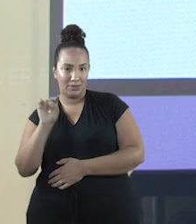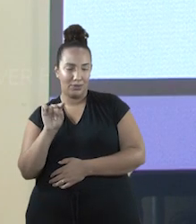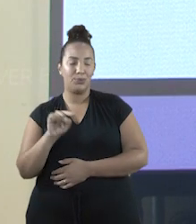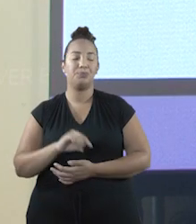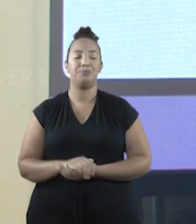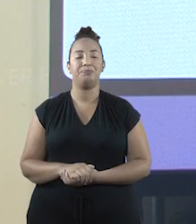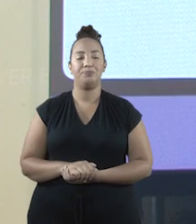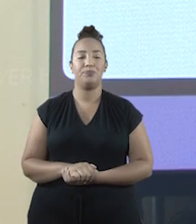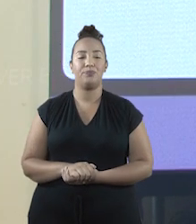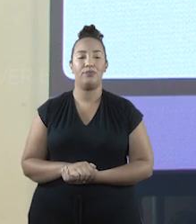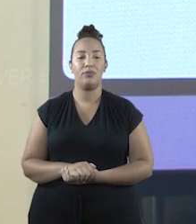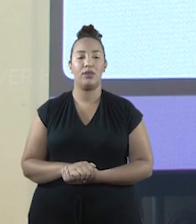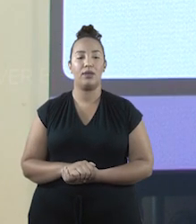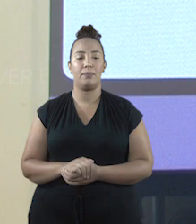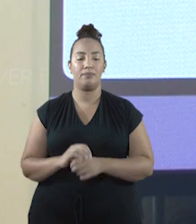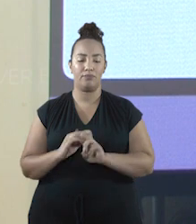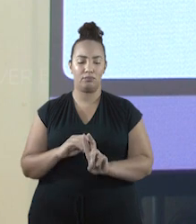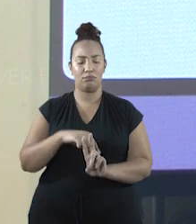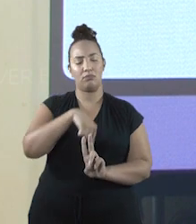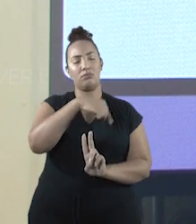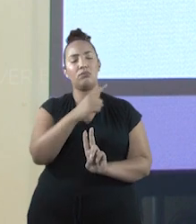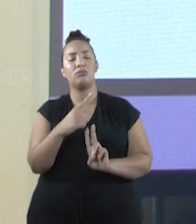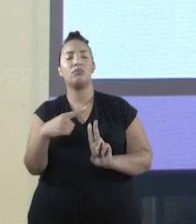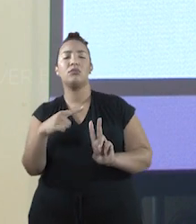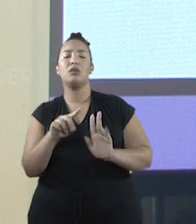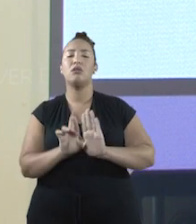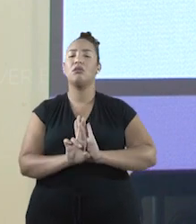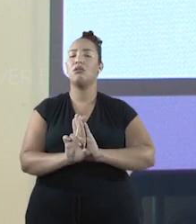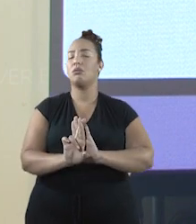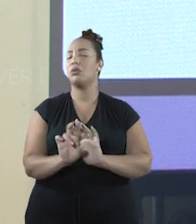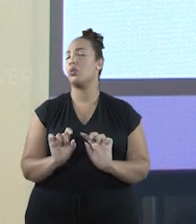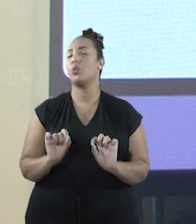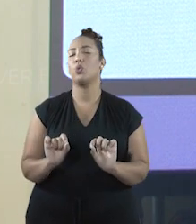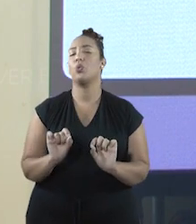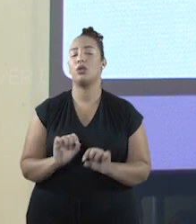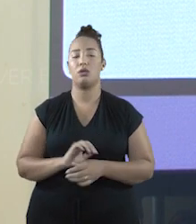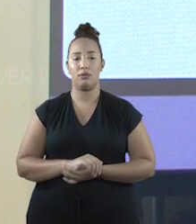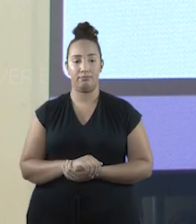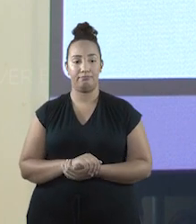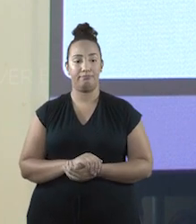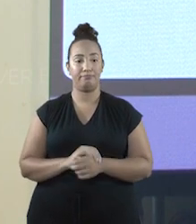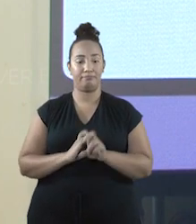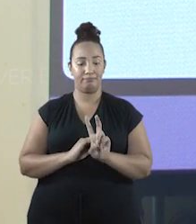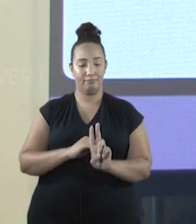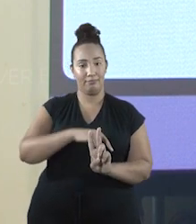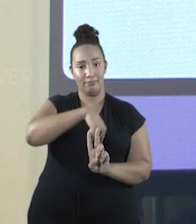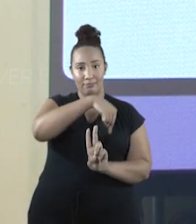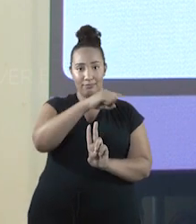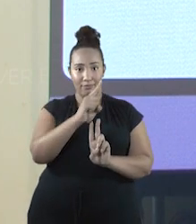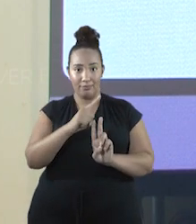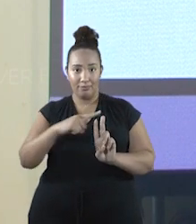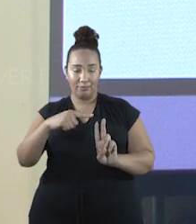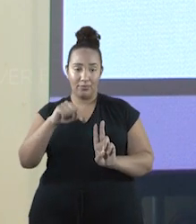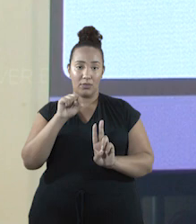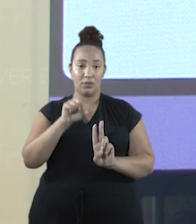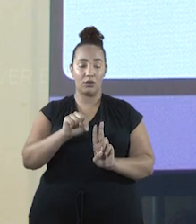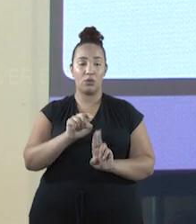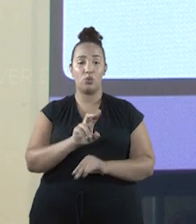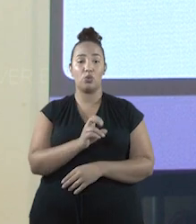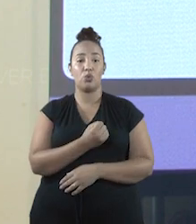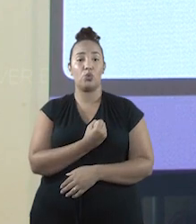O que representa esse π? Vocês sabem? π é a representação de um número